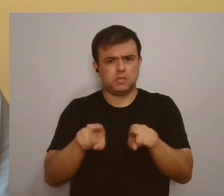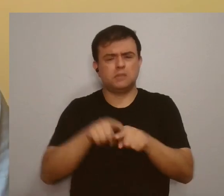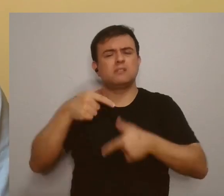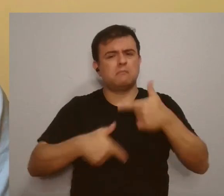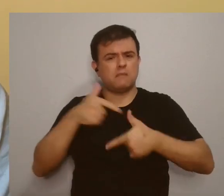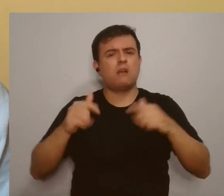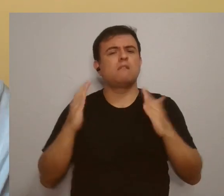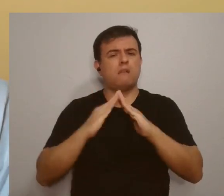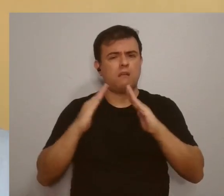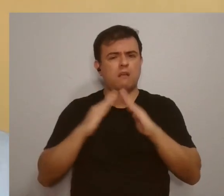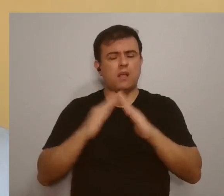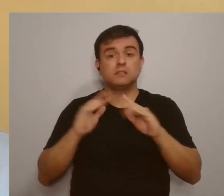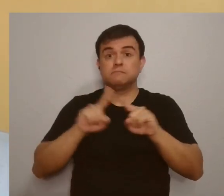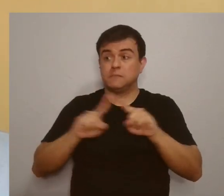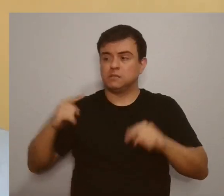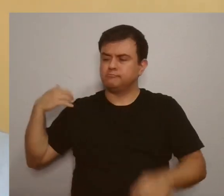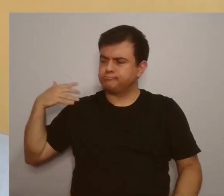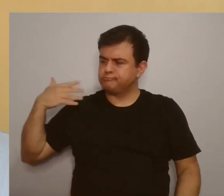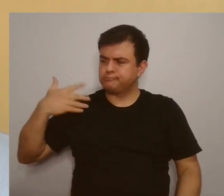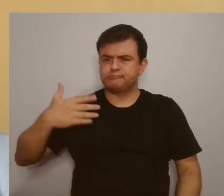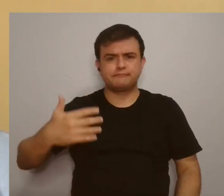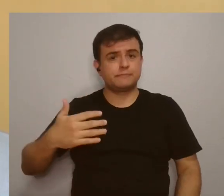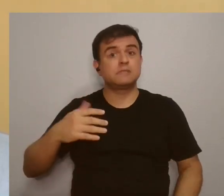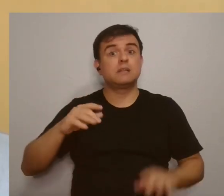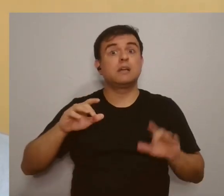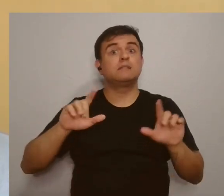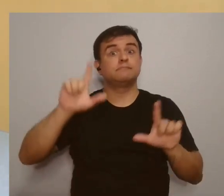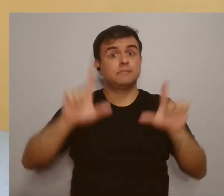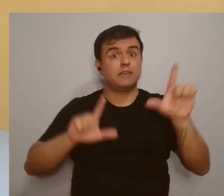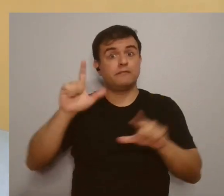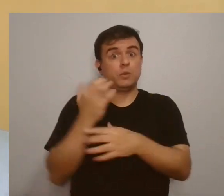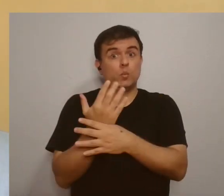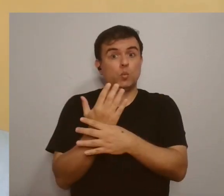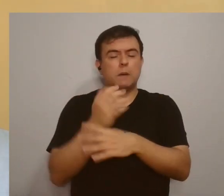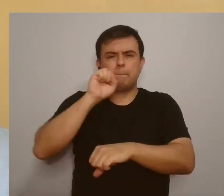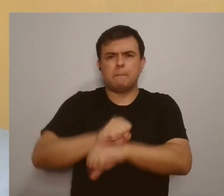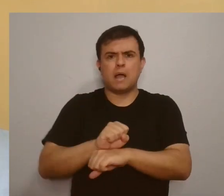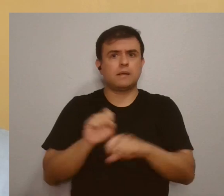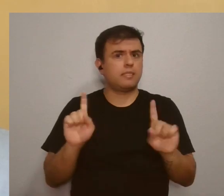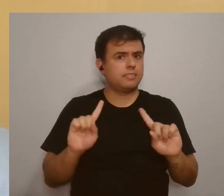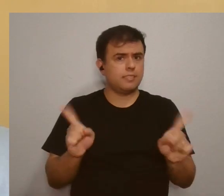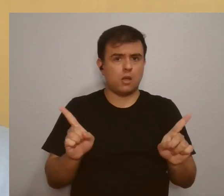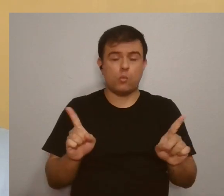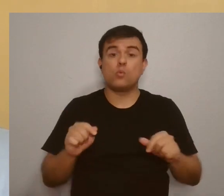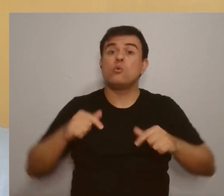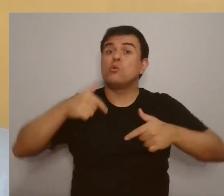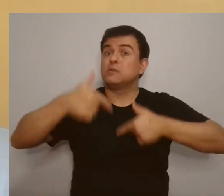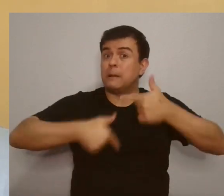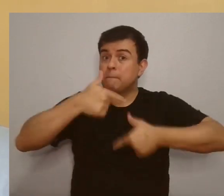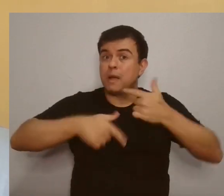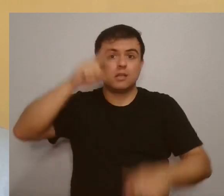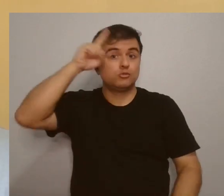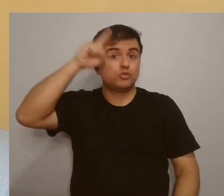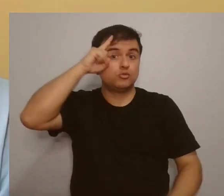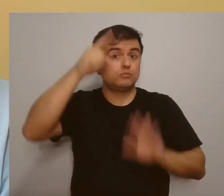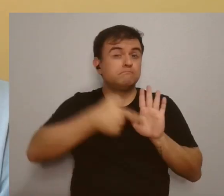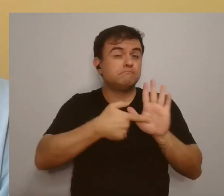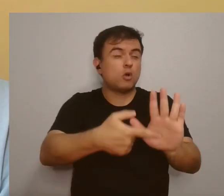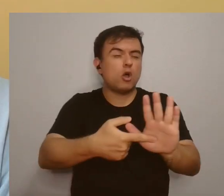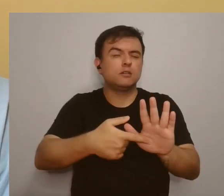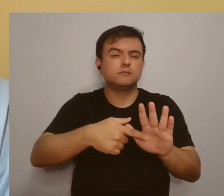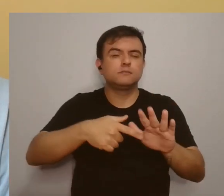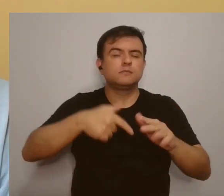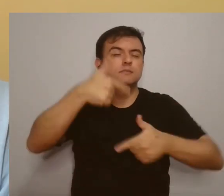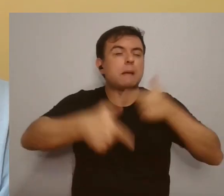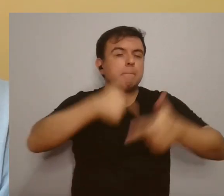trabalhando aqui na minha casa. Mas durante esses dias, nós da URGS TV não paramos. Estamos diariamente trazendo para vocês as